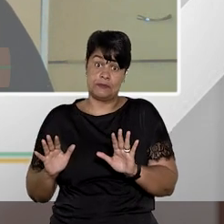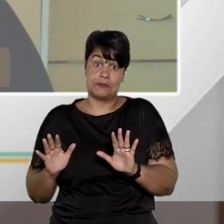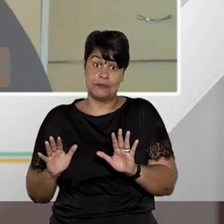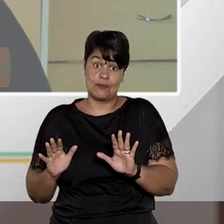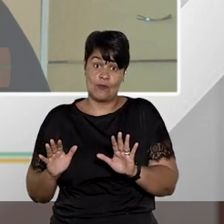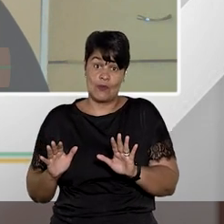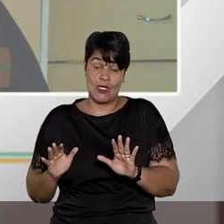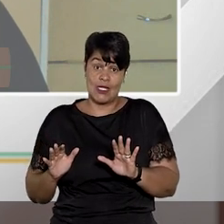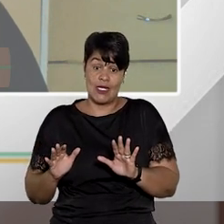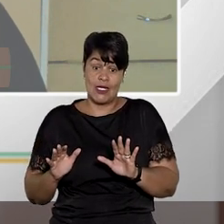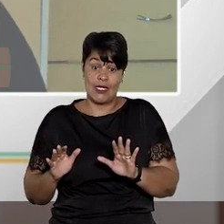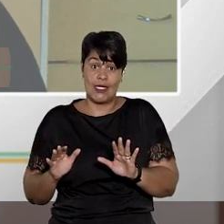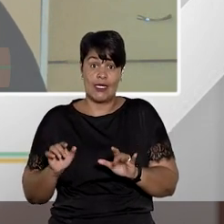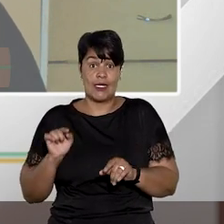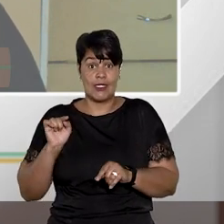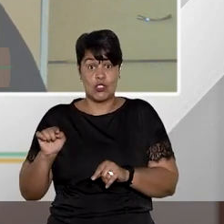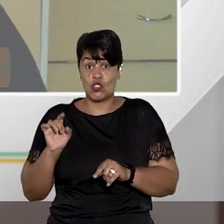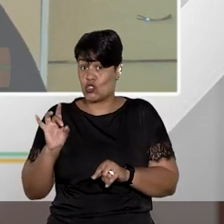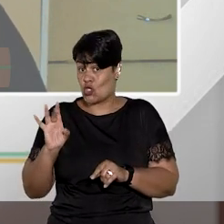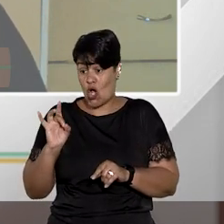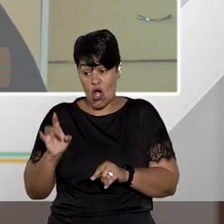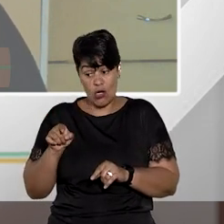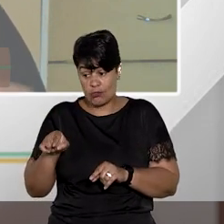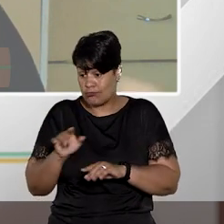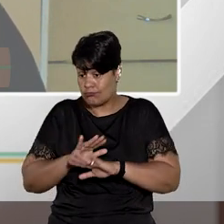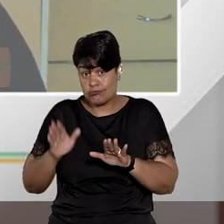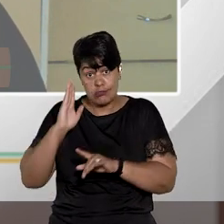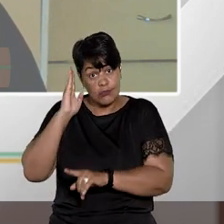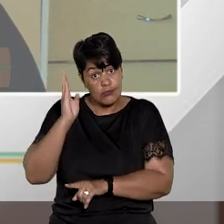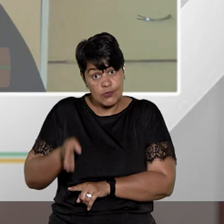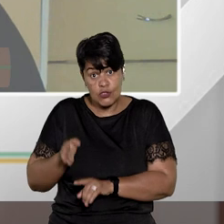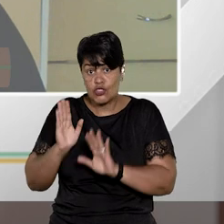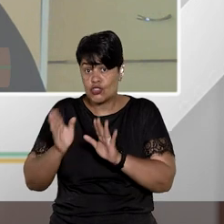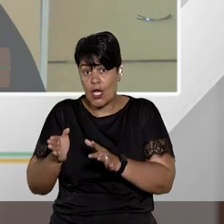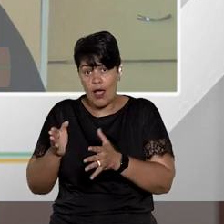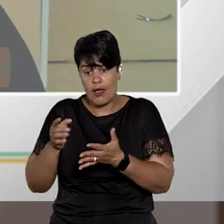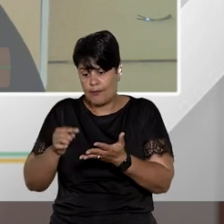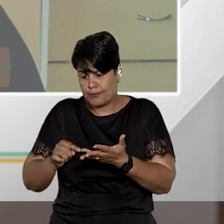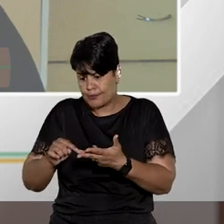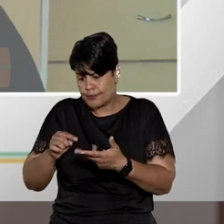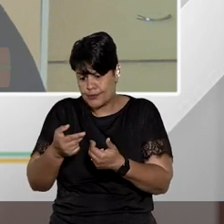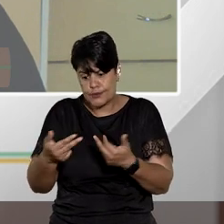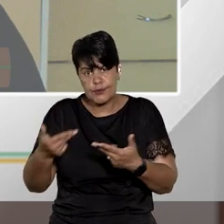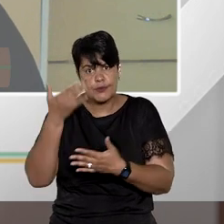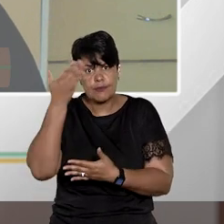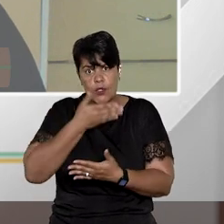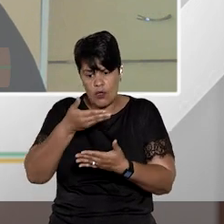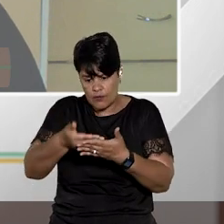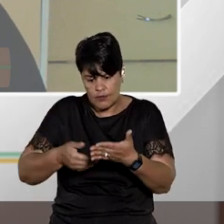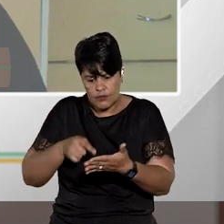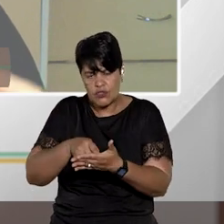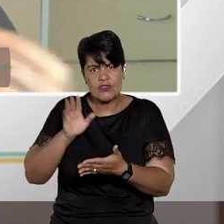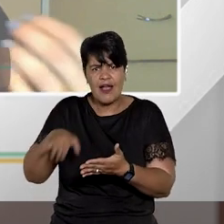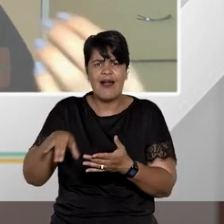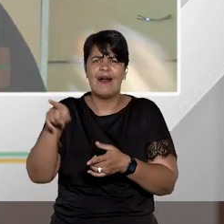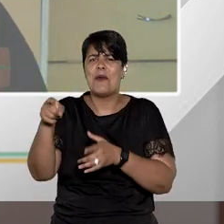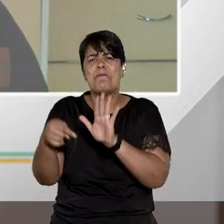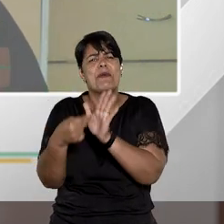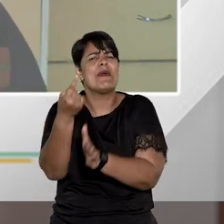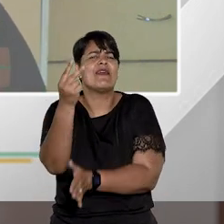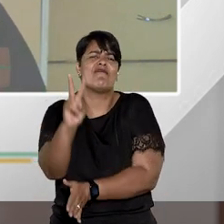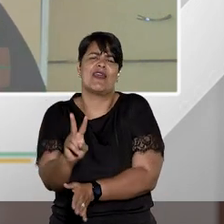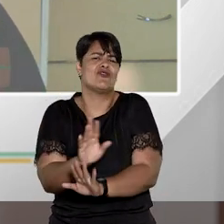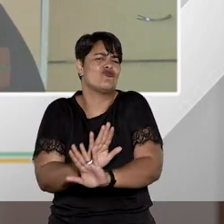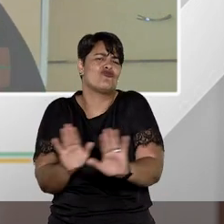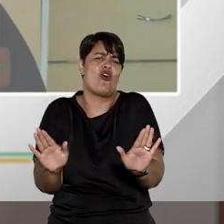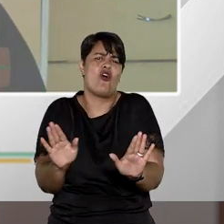por causa de uma lata de atum e só tem aquilo, quer dizer, você olha já tudo com prova pré-constituída que a pessoa é primária, que